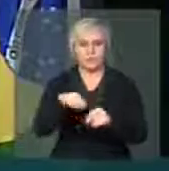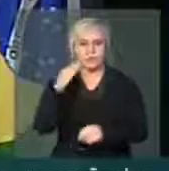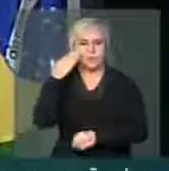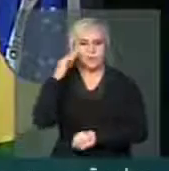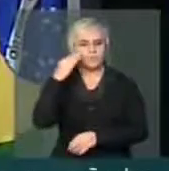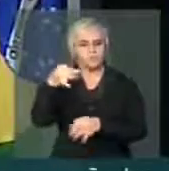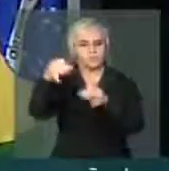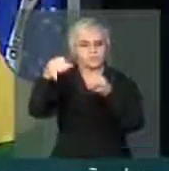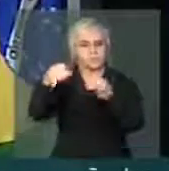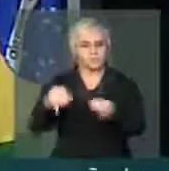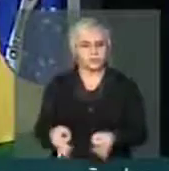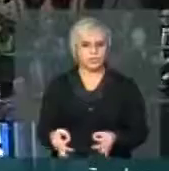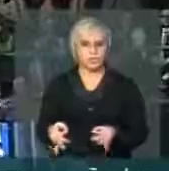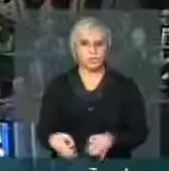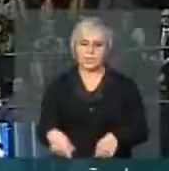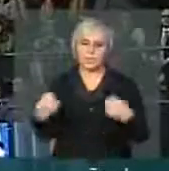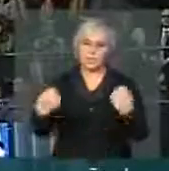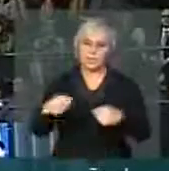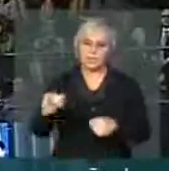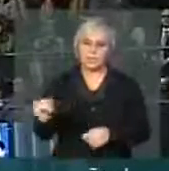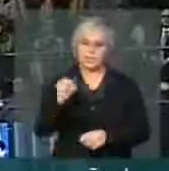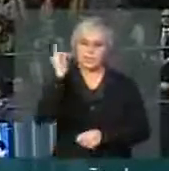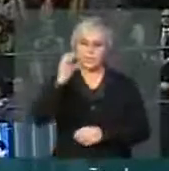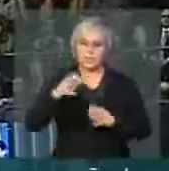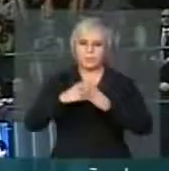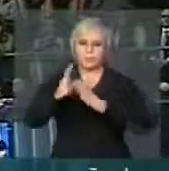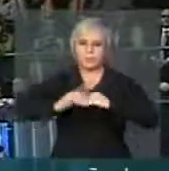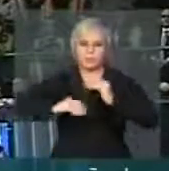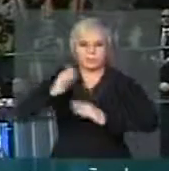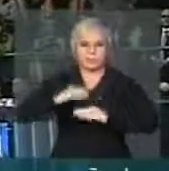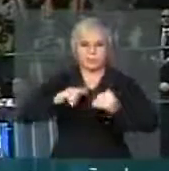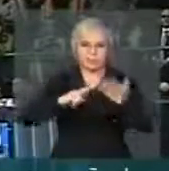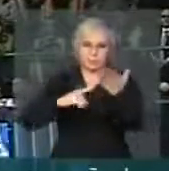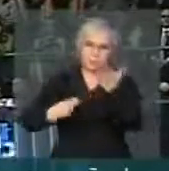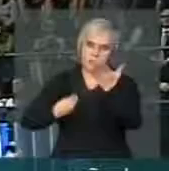Justa E necessária A essas categorias Que estão aqui hoje